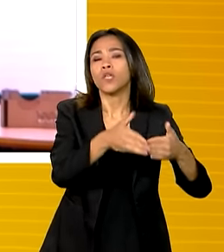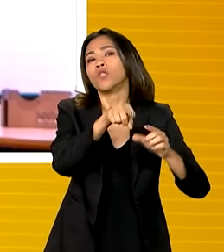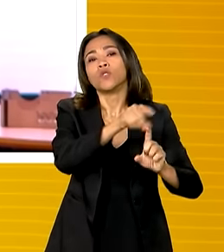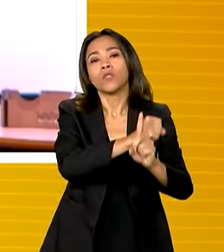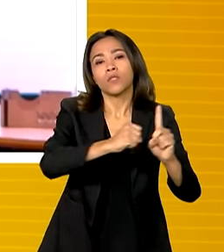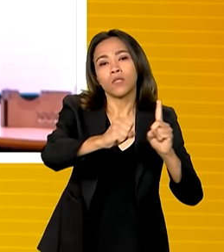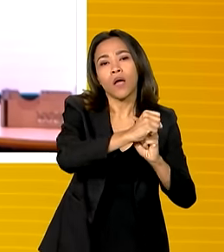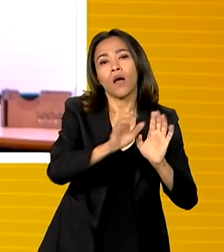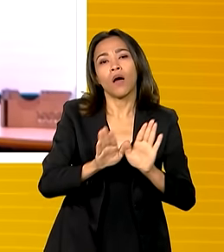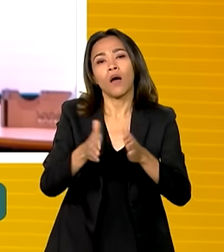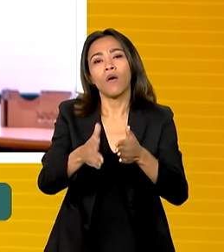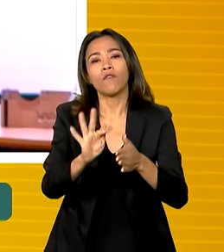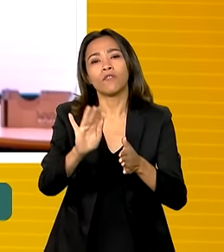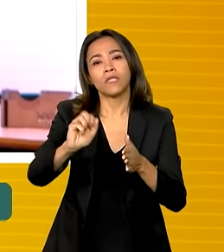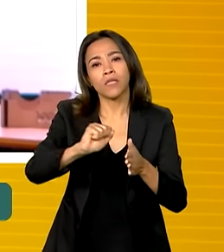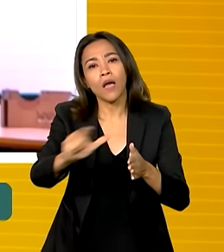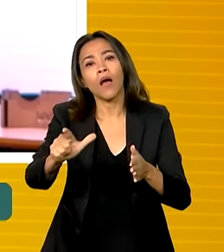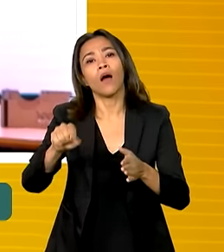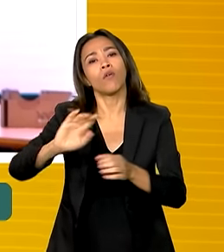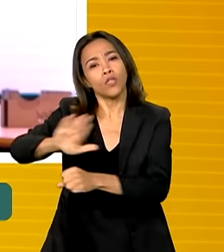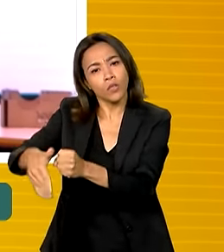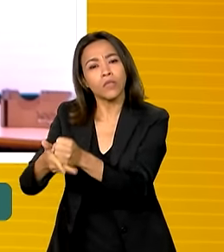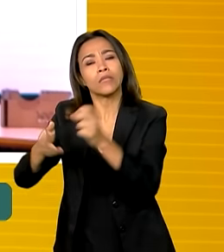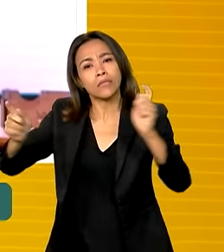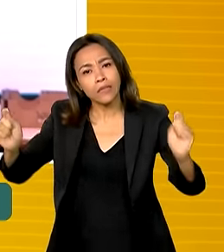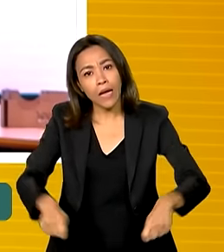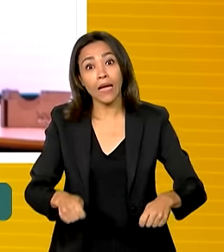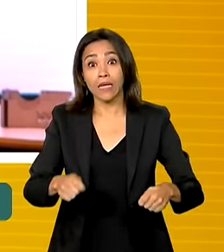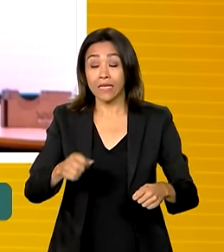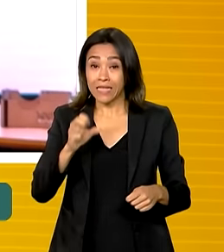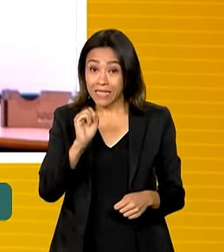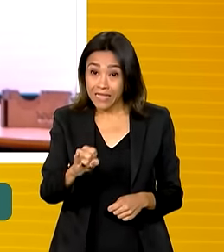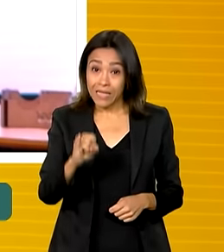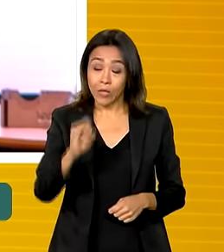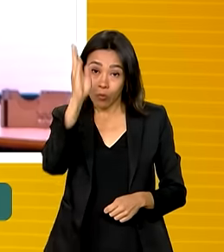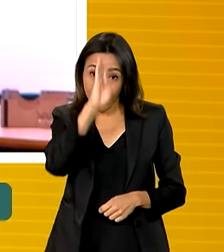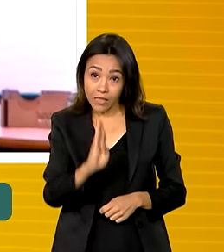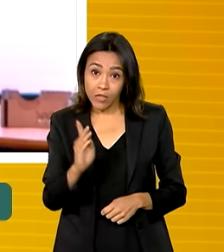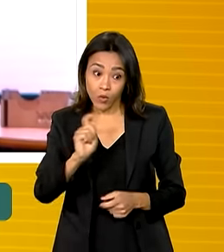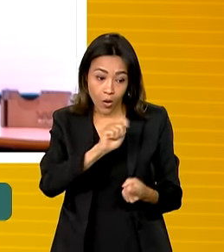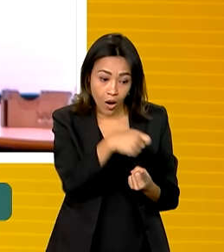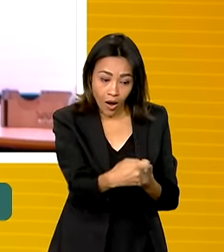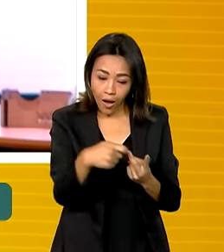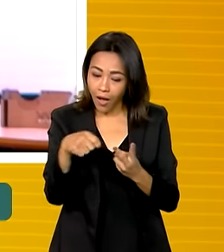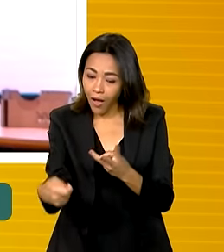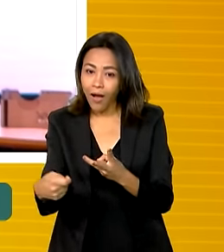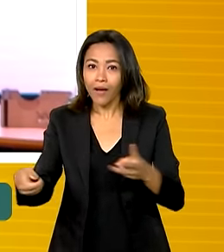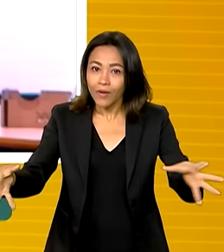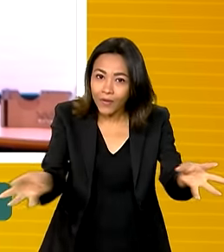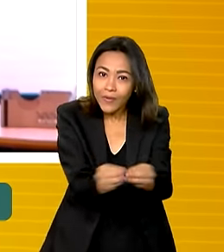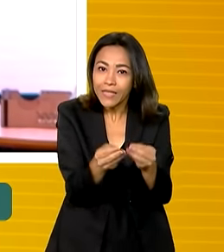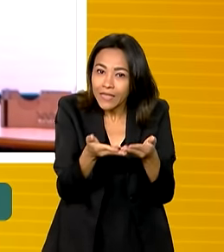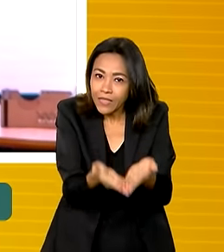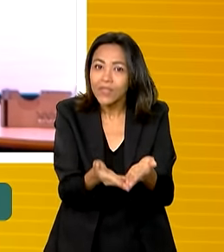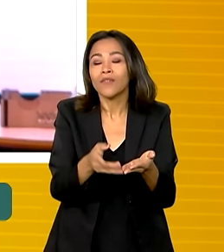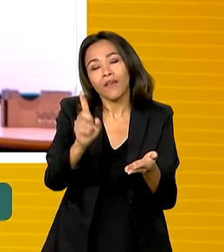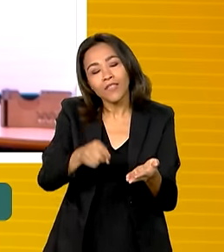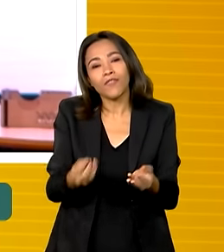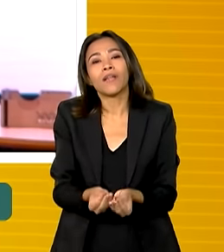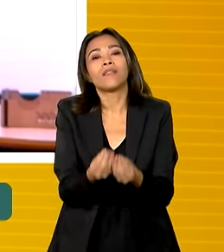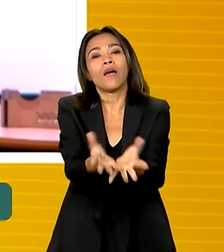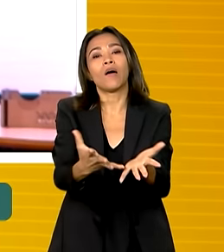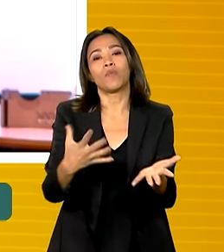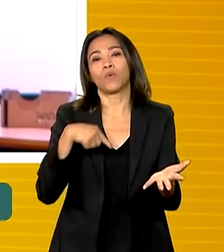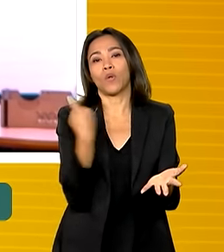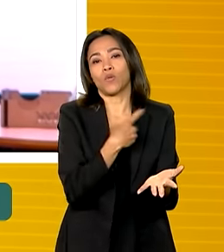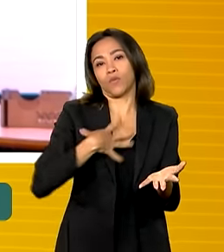do ponto de vista fiscal. Se o Brasil fizer isso, nós vamos legar para os nossos filhos, que é o que a gente quer, um país melhor,